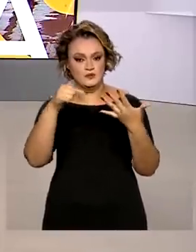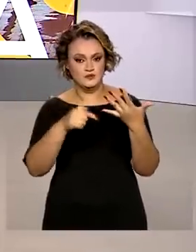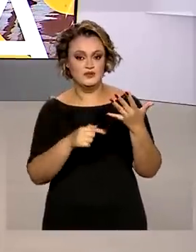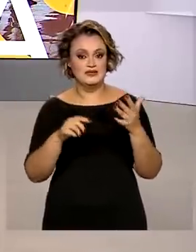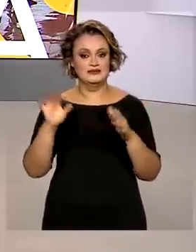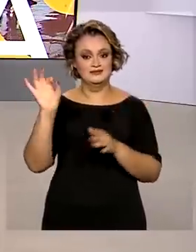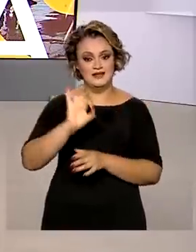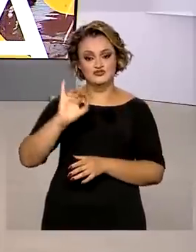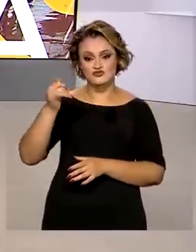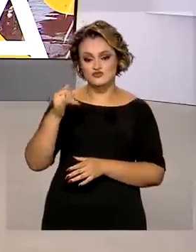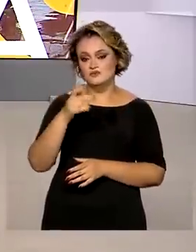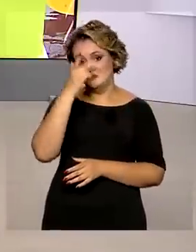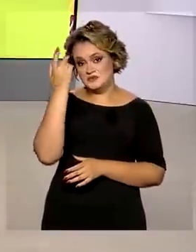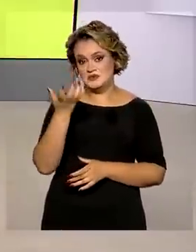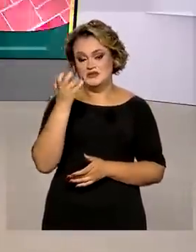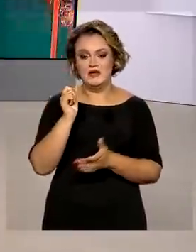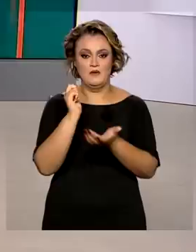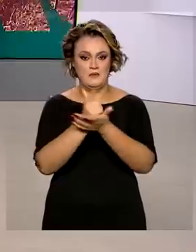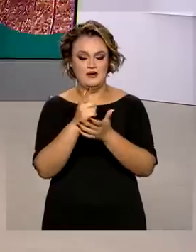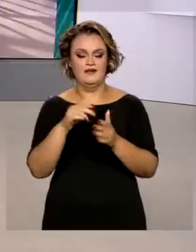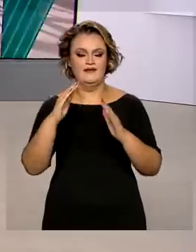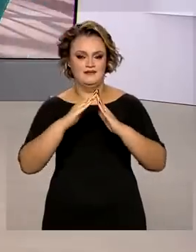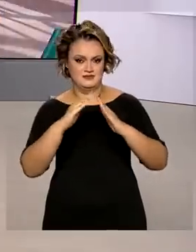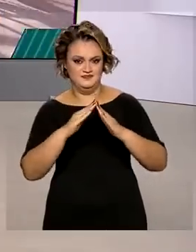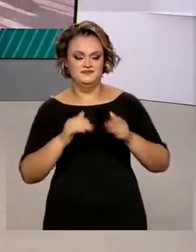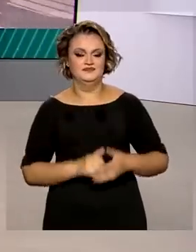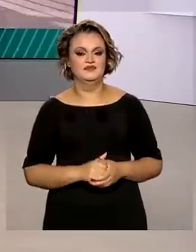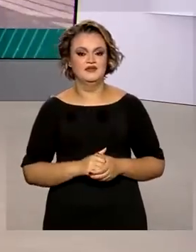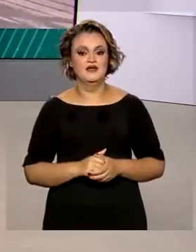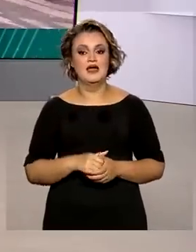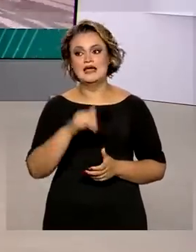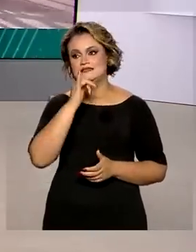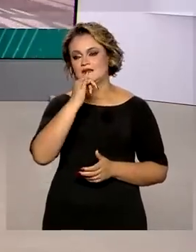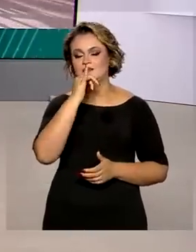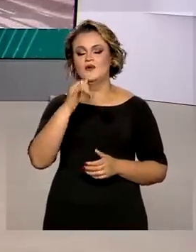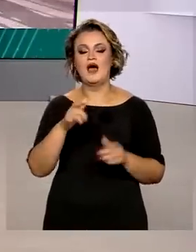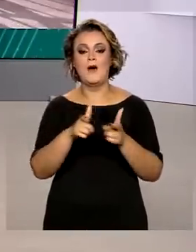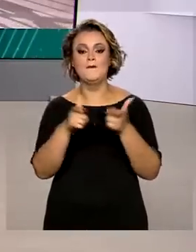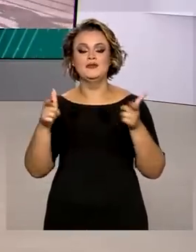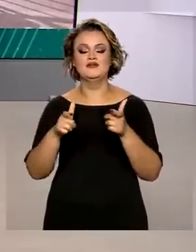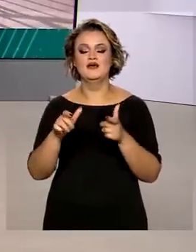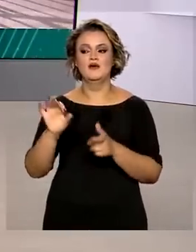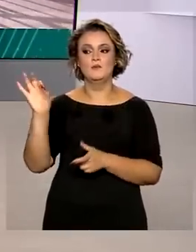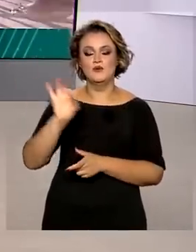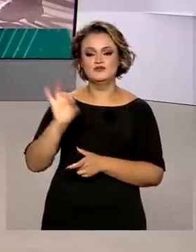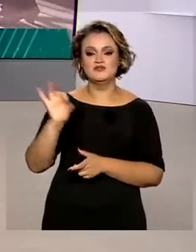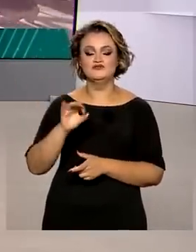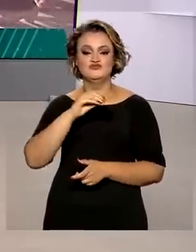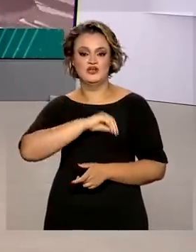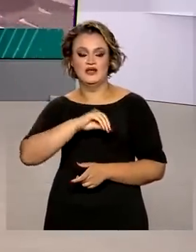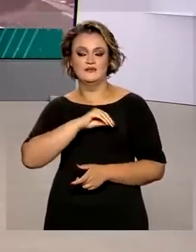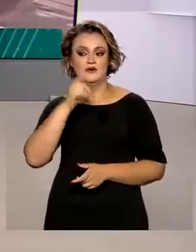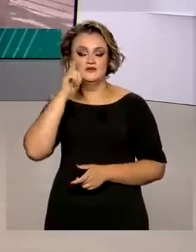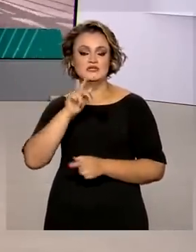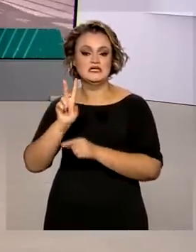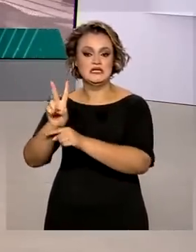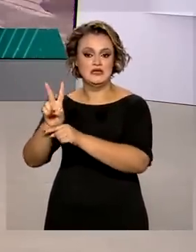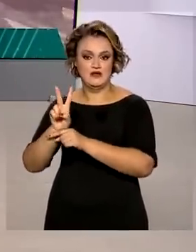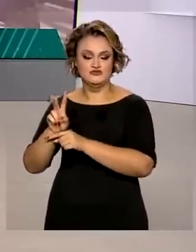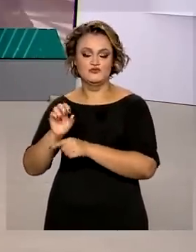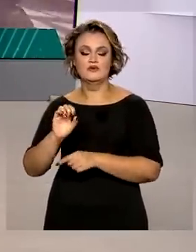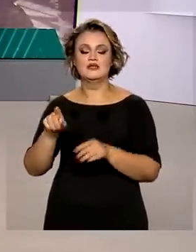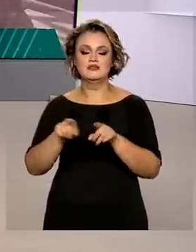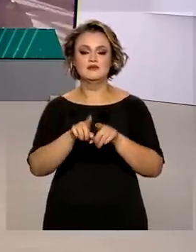para quem quer comprar a casa própria. Entre as medidas, a ampliação da faixa de renda para acesso ao crédito habitacional